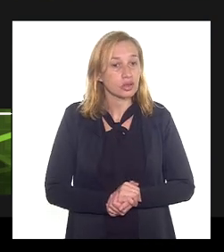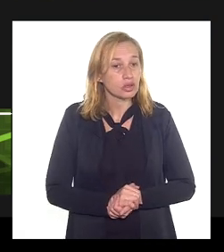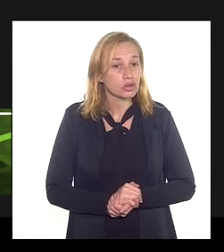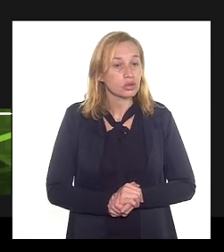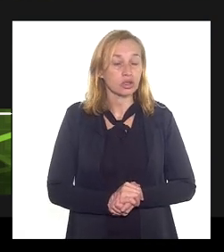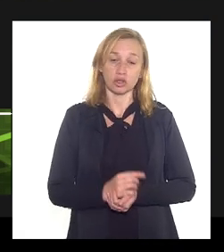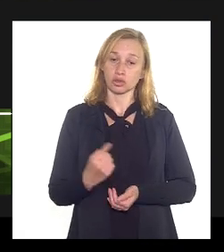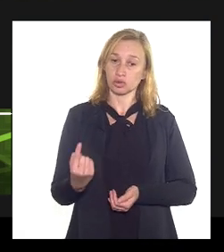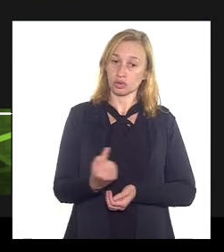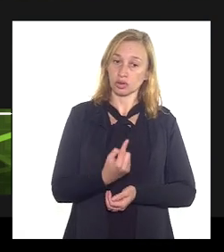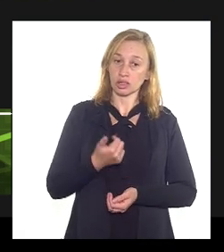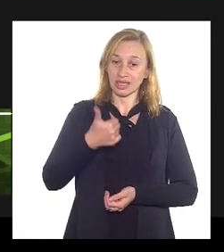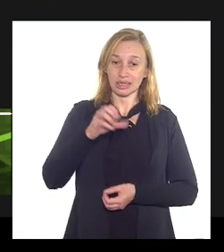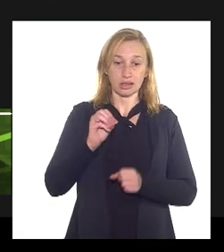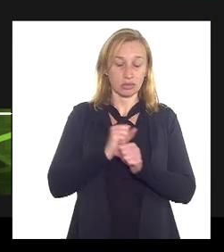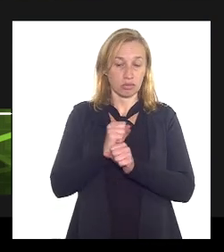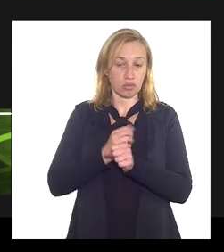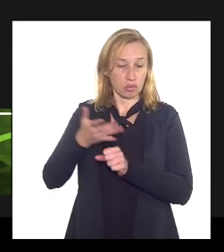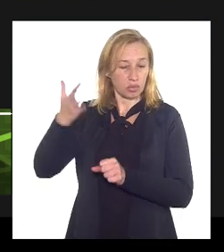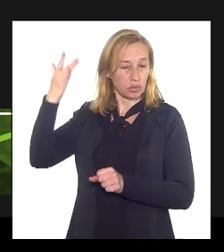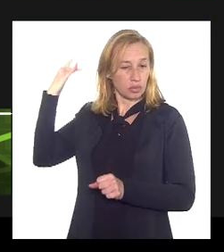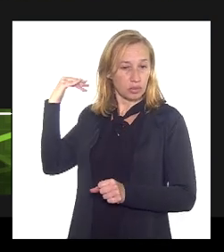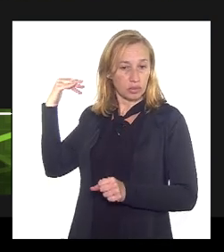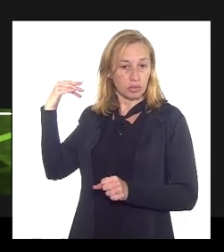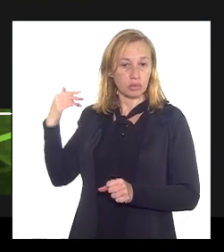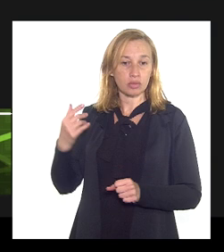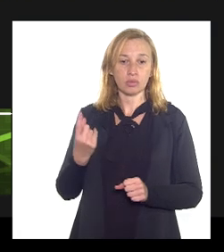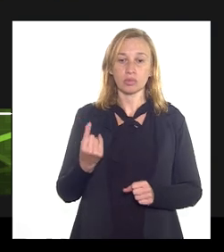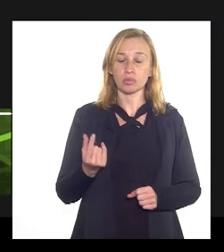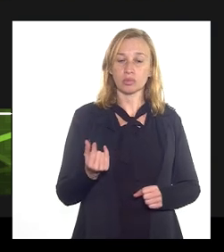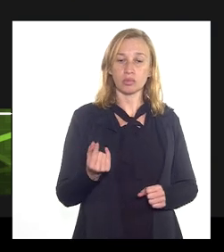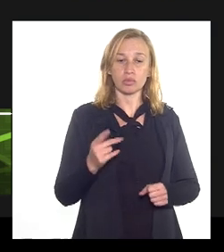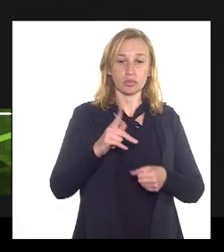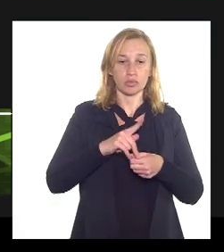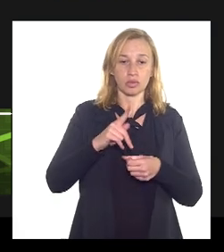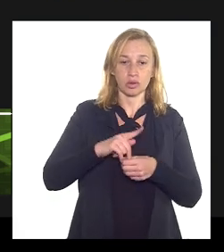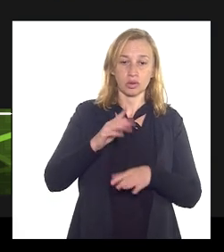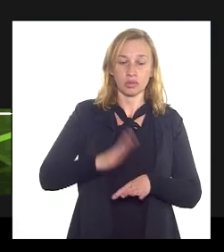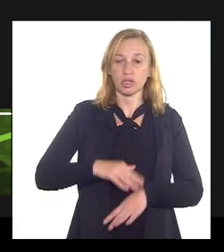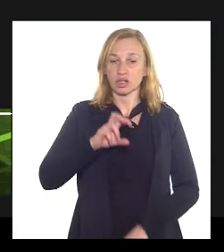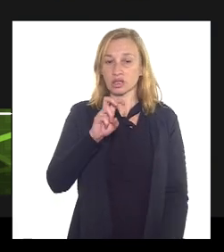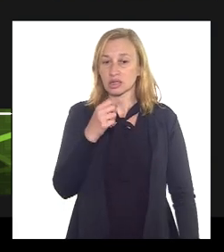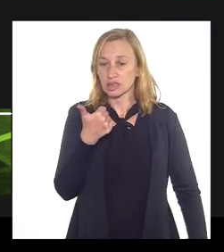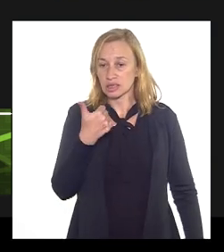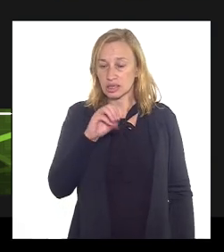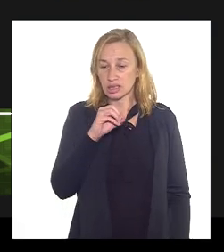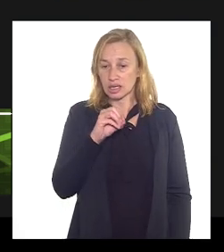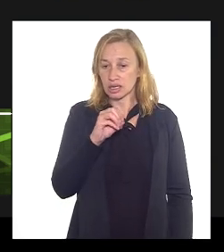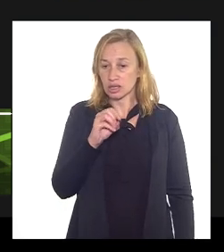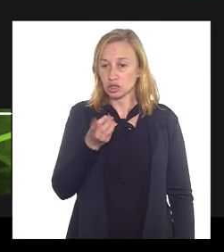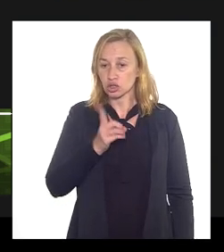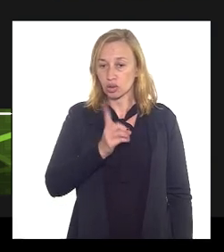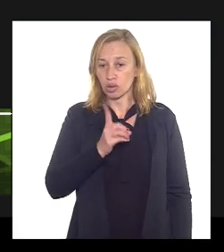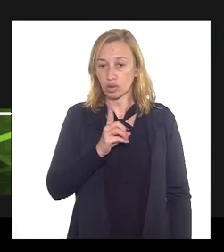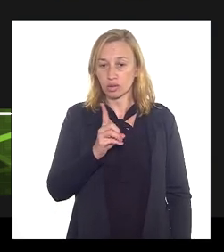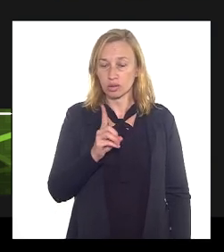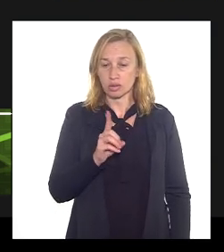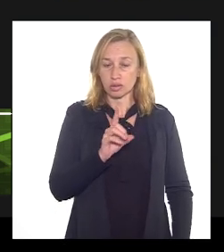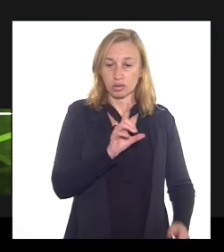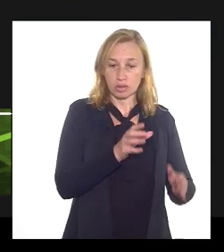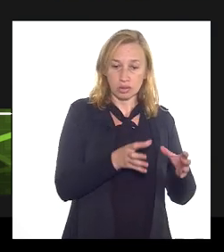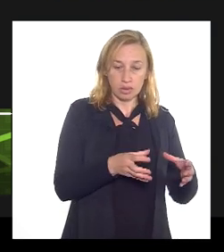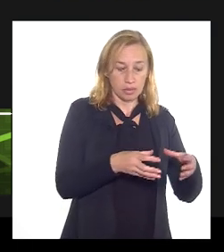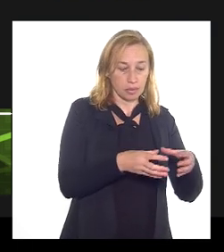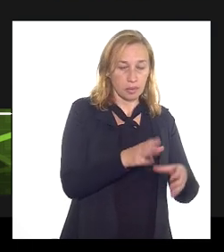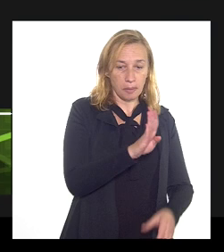estávamos há 10 anos atrás com um preço de petróleo a mais de 100 dólares por barril esse